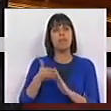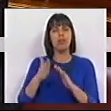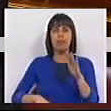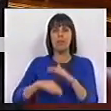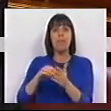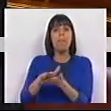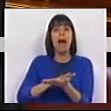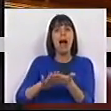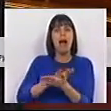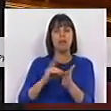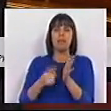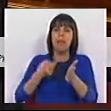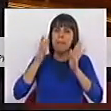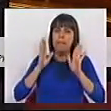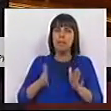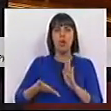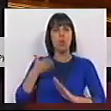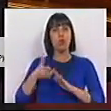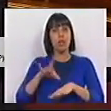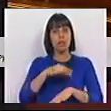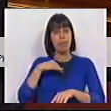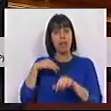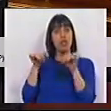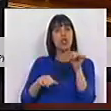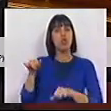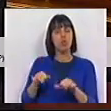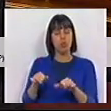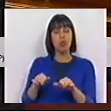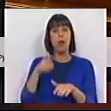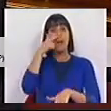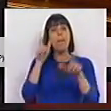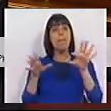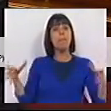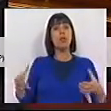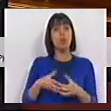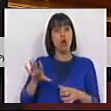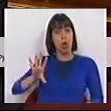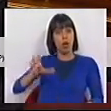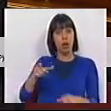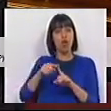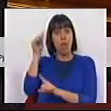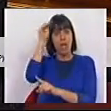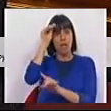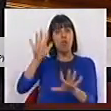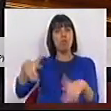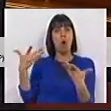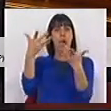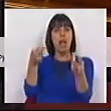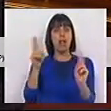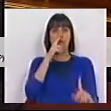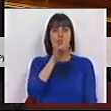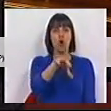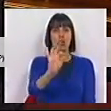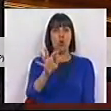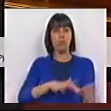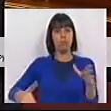básica na tão necessária urgência médica ou cirúrgica e para que as populações desta região, do interior, possam ter liberdade de